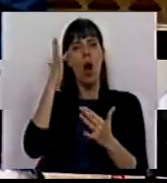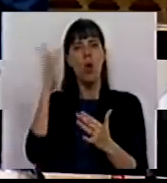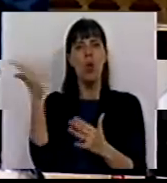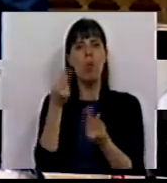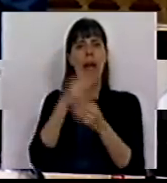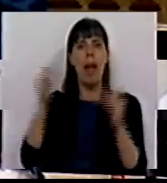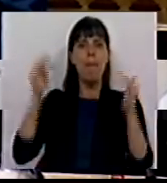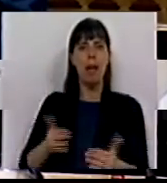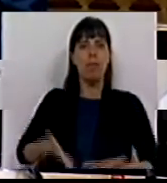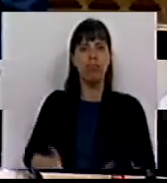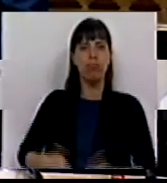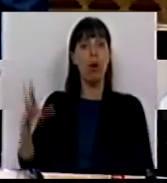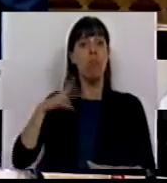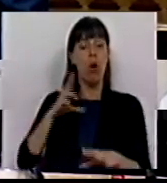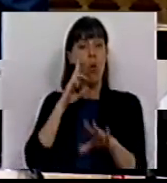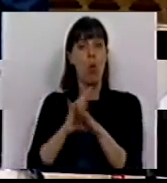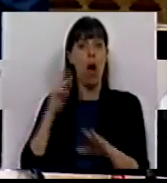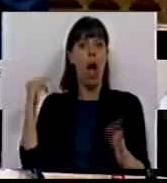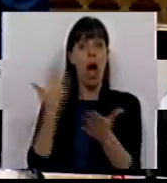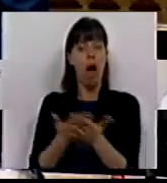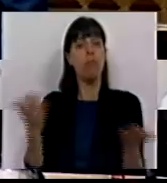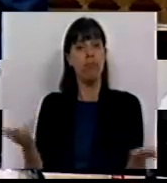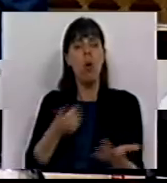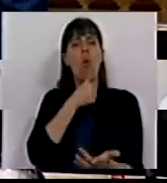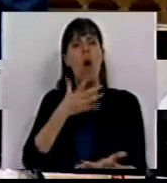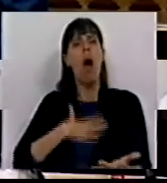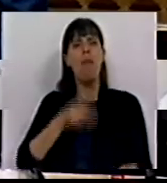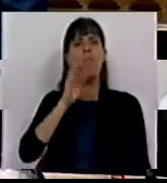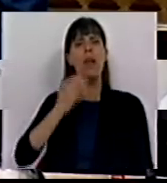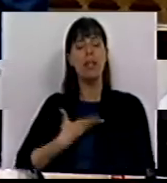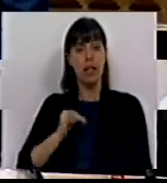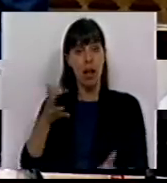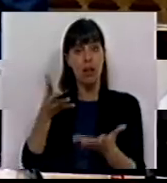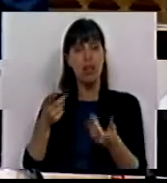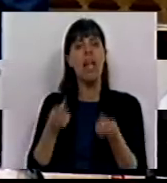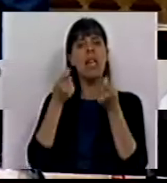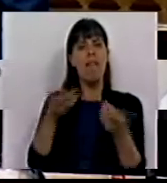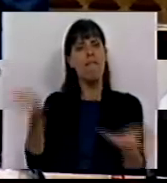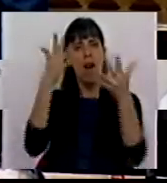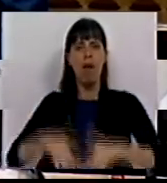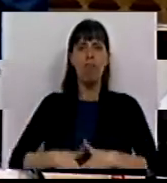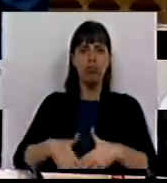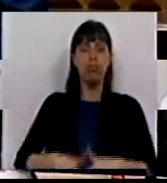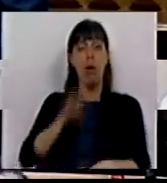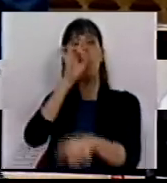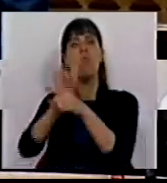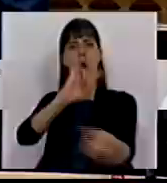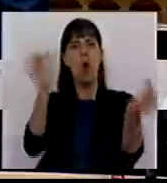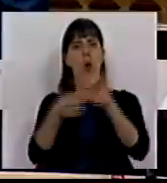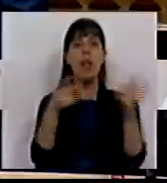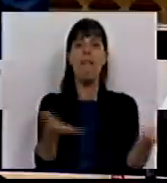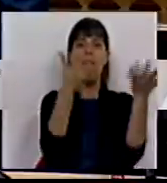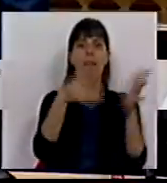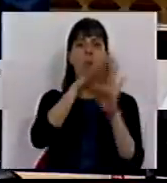número de crianças que nasceram em Portugal nos últimos anos. Como pretendem PSD e CDS incentivar a natalidade, quando ao mesmo tempo se